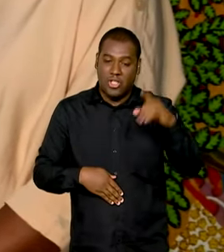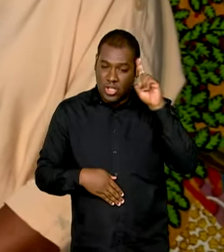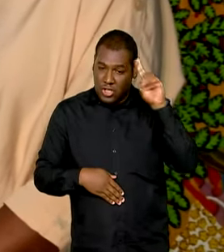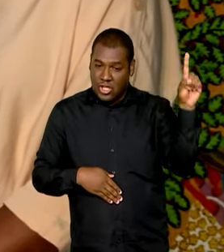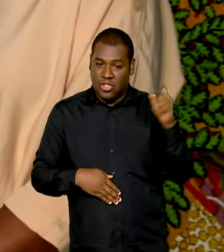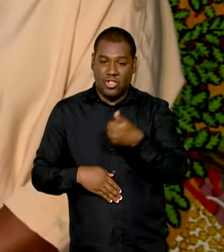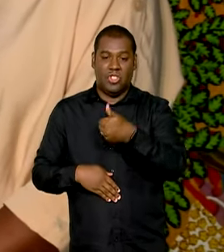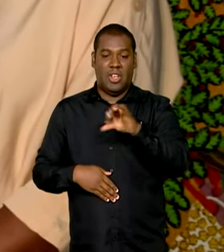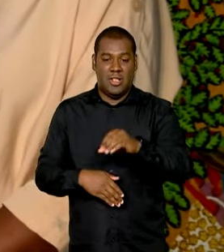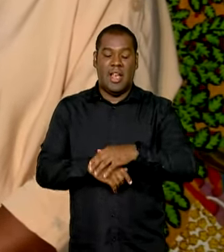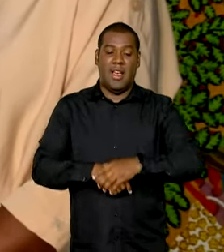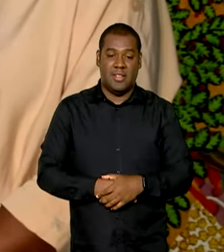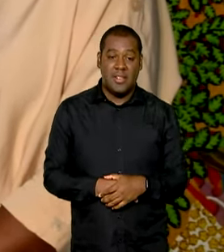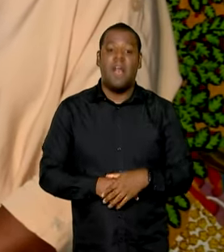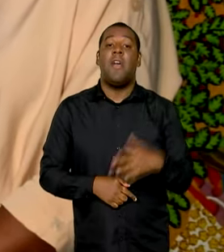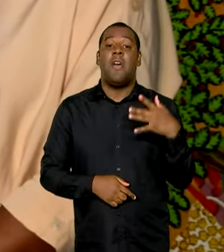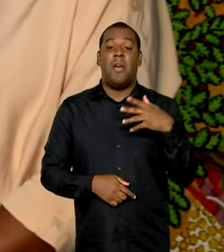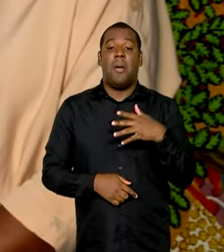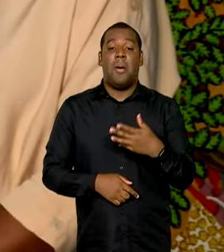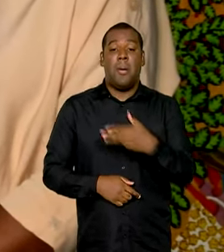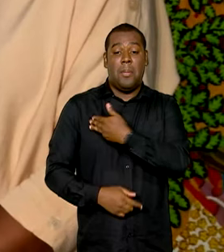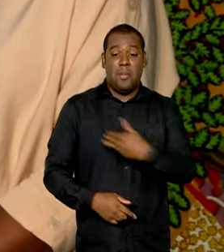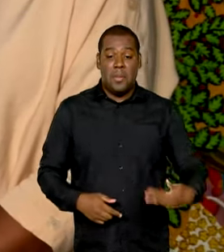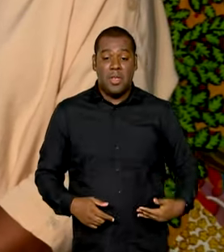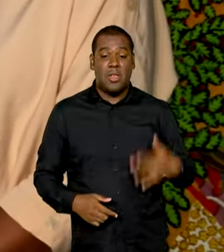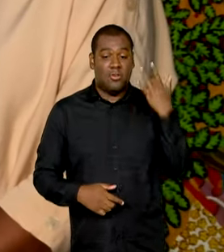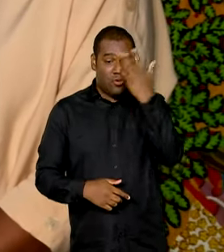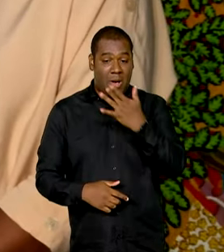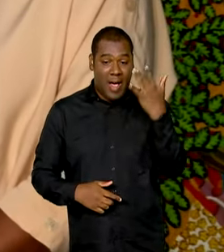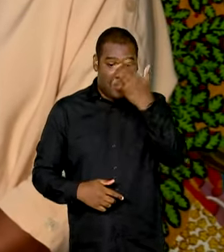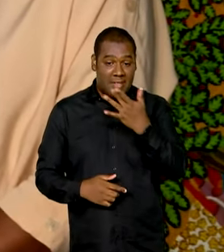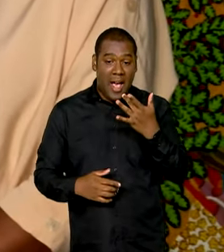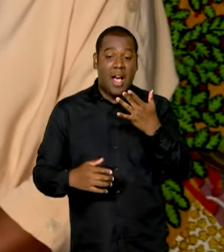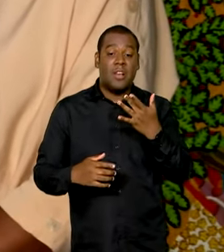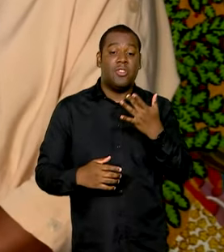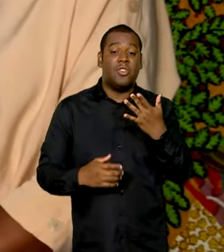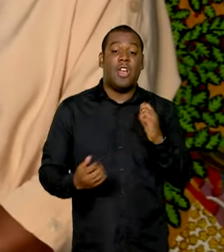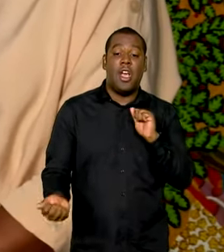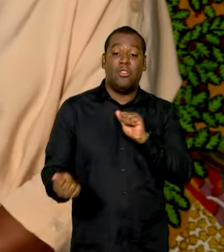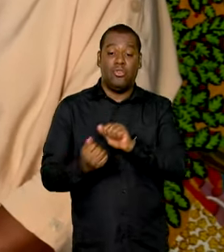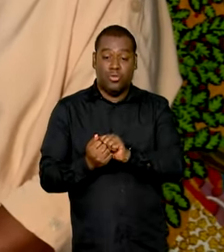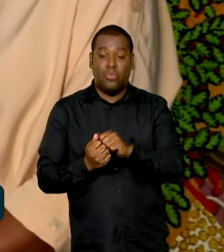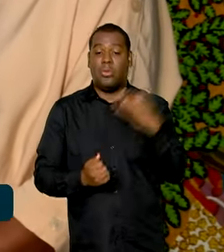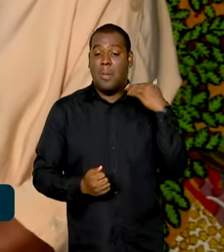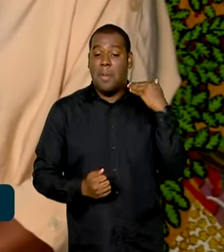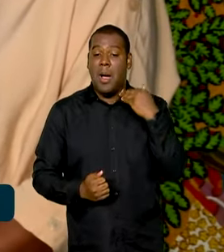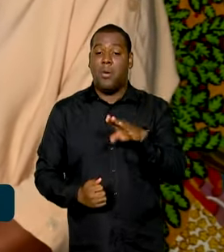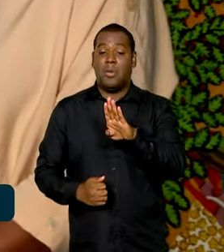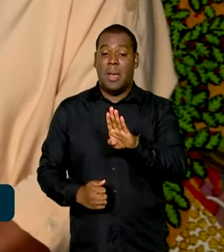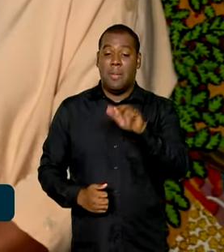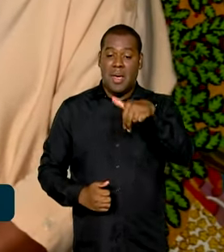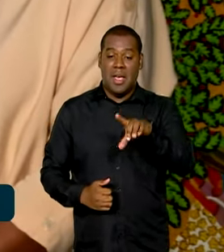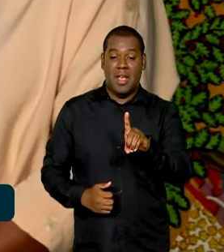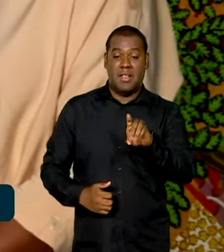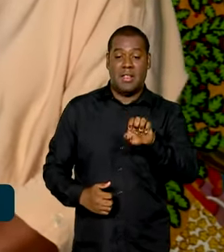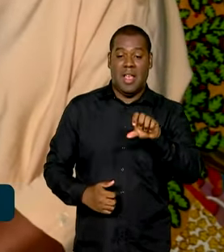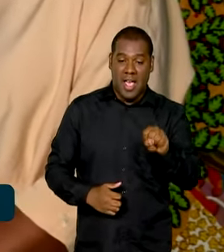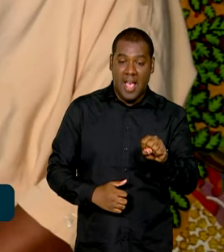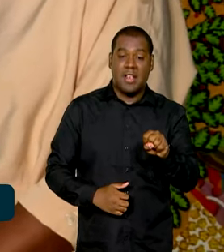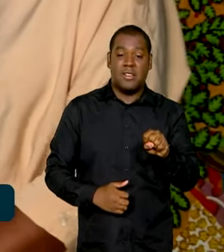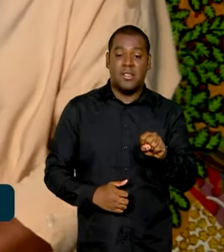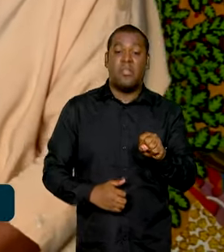presidente do BNDES, Mercadante. Nós iremos apresentar ao país um fundo de